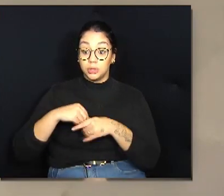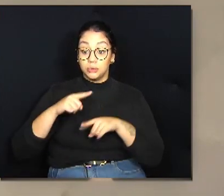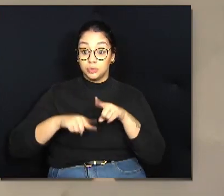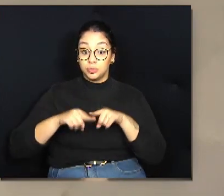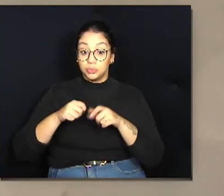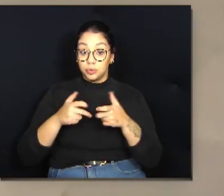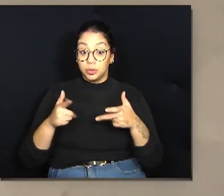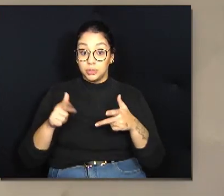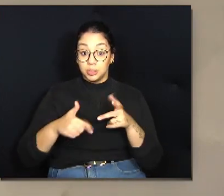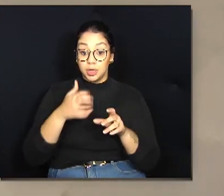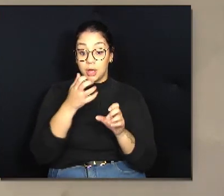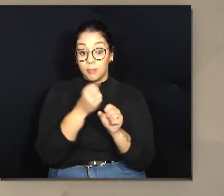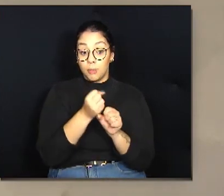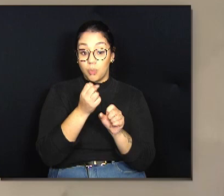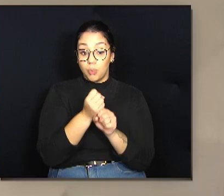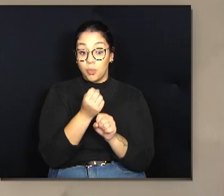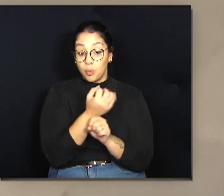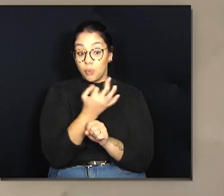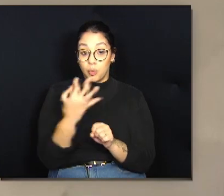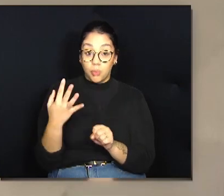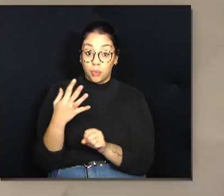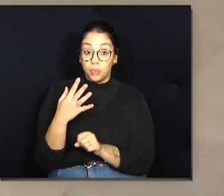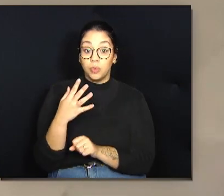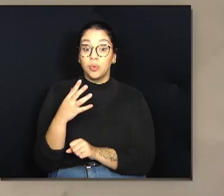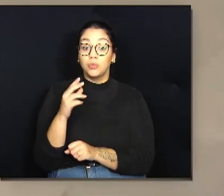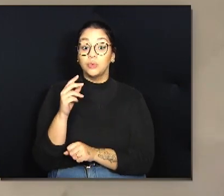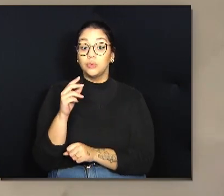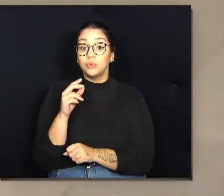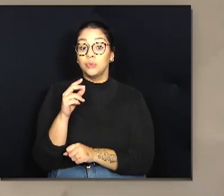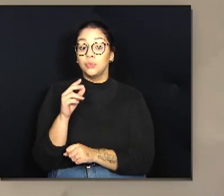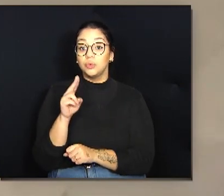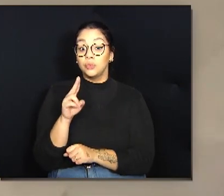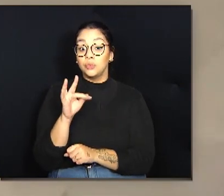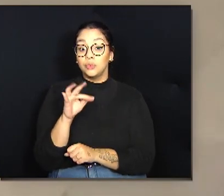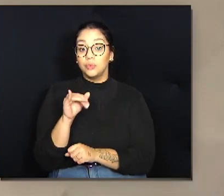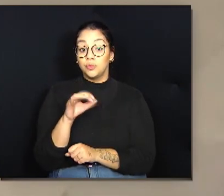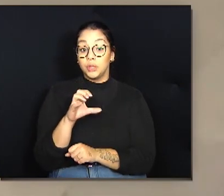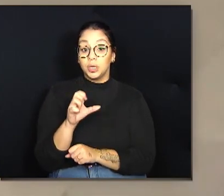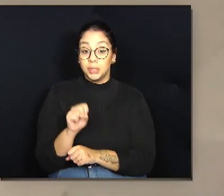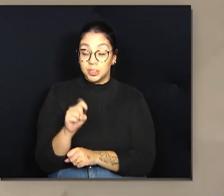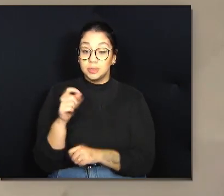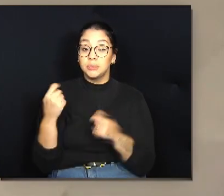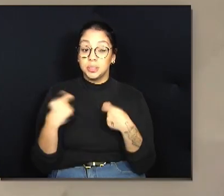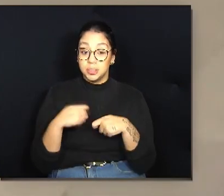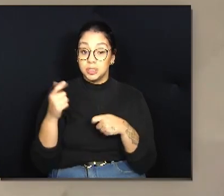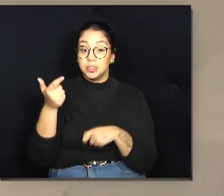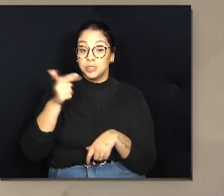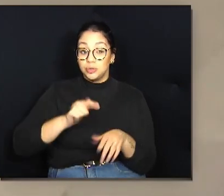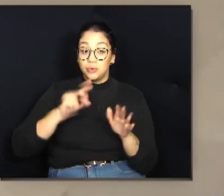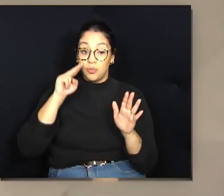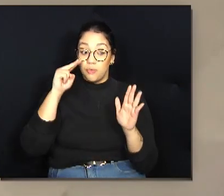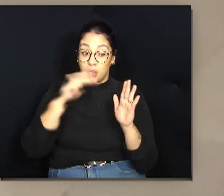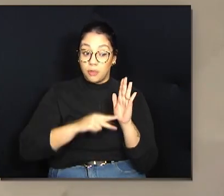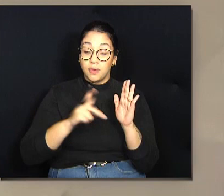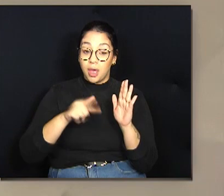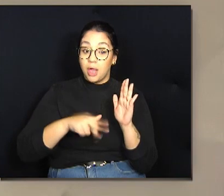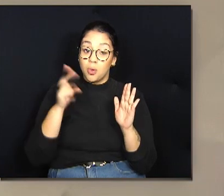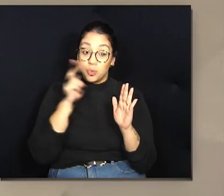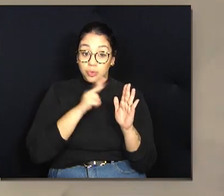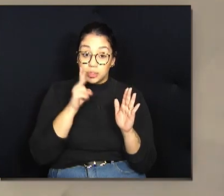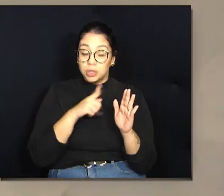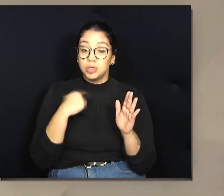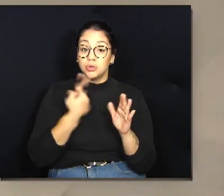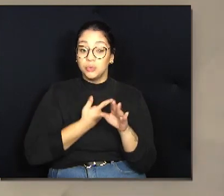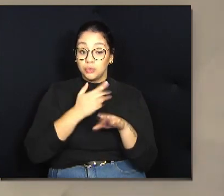pontuação de UFIX daquele imóvel, precisa ser revisto, isso é necessário e urgente para que a gente